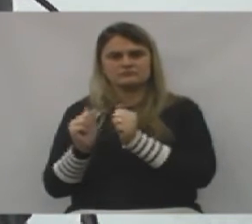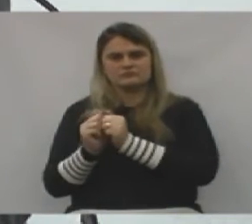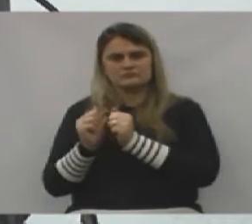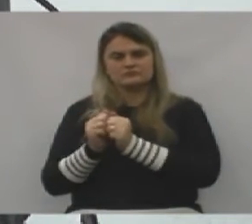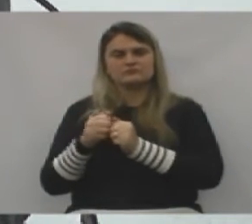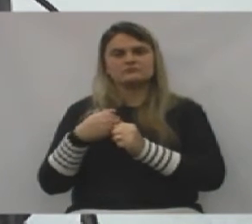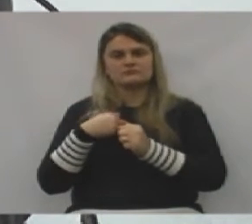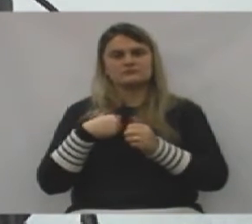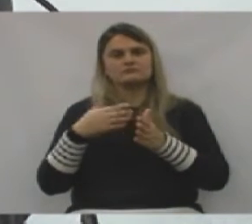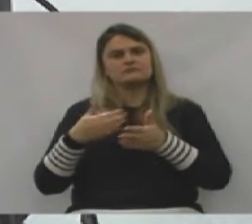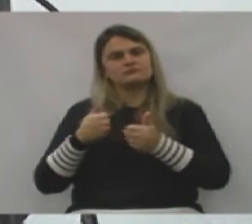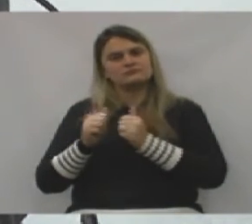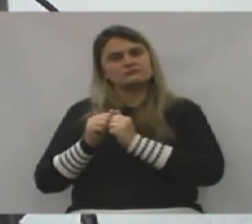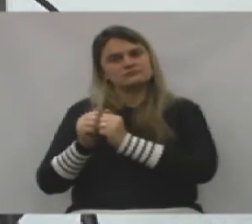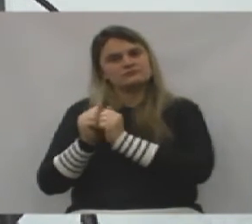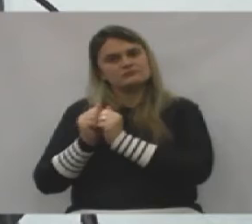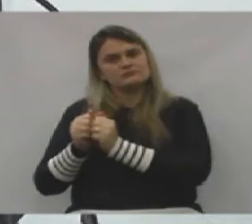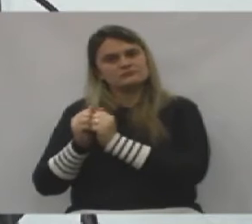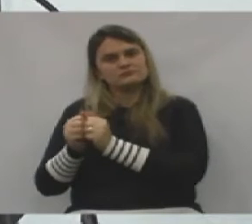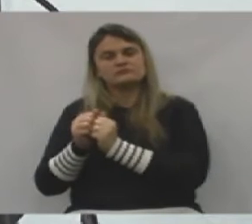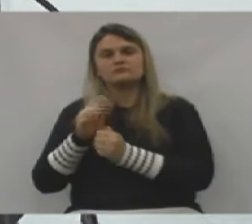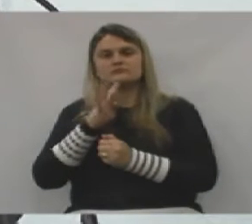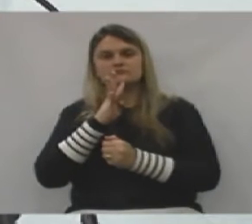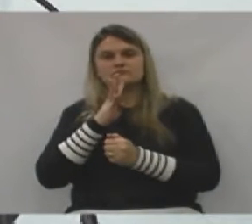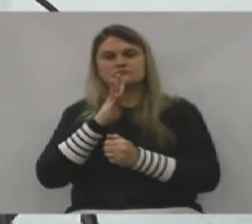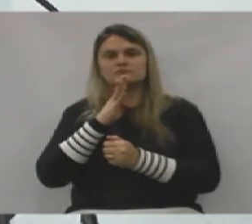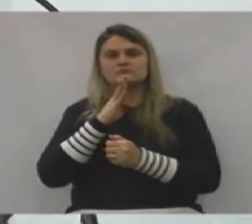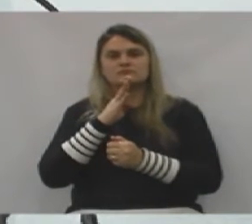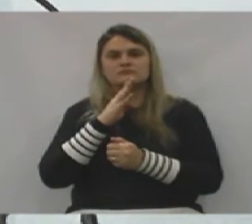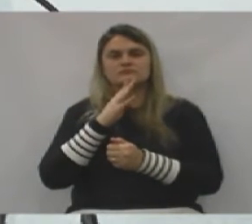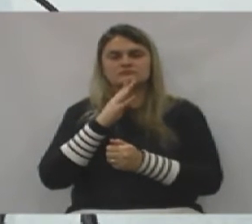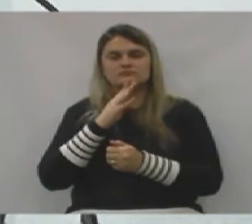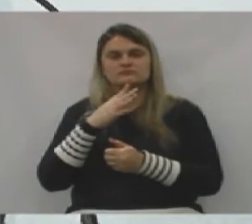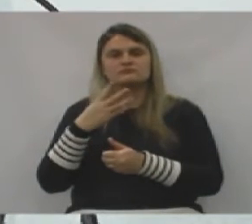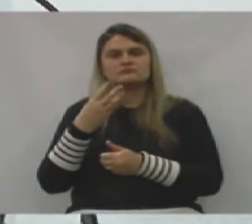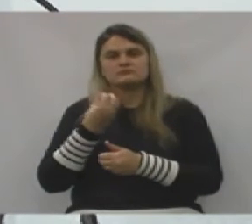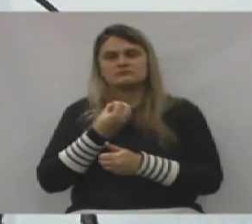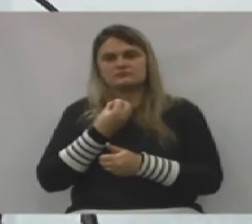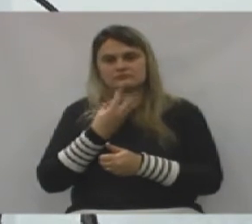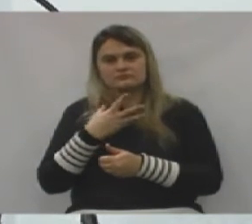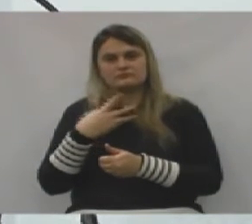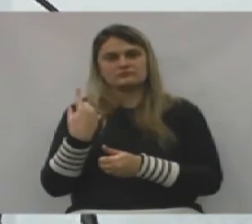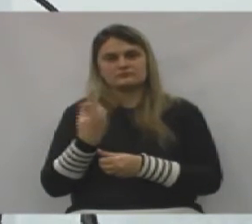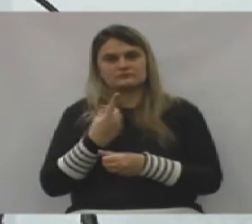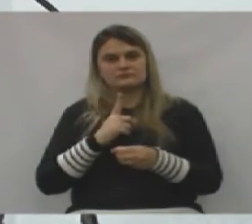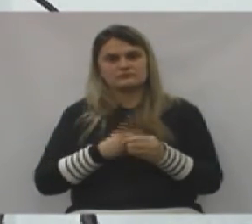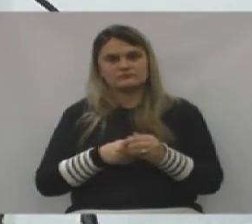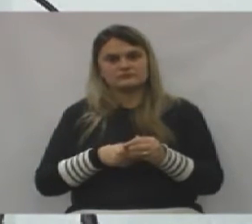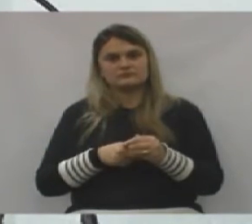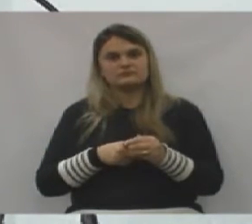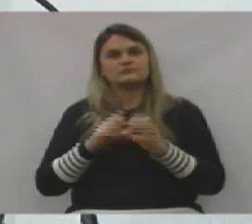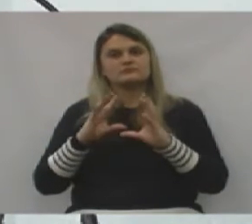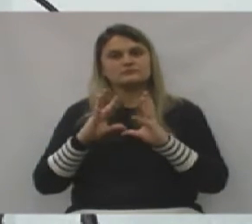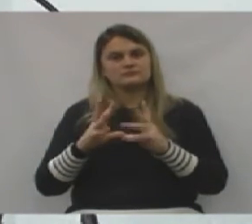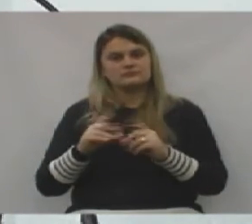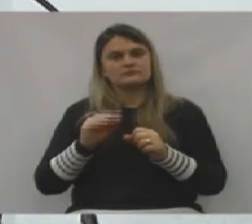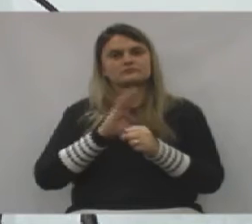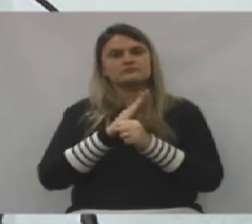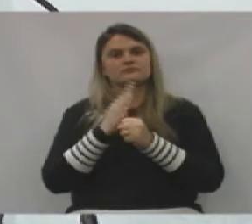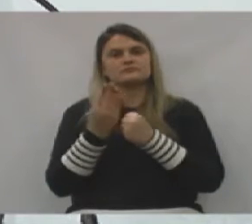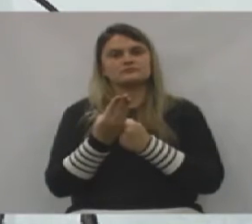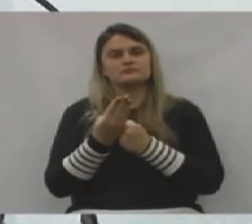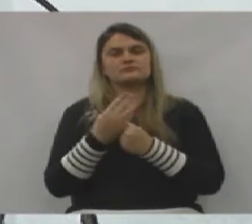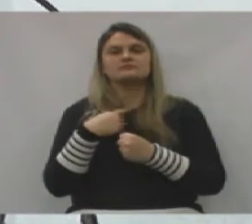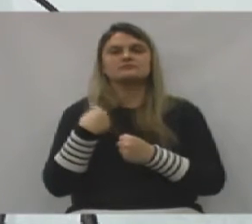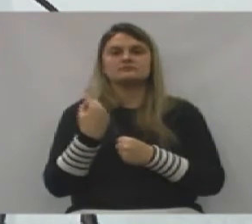fui lado a lado, a gente conheceu e conhece muito bem a nossa cidade, todos os bairros,